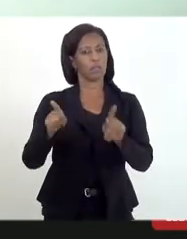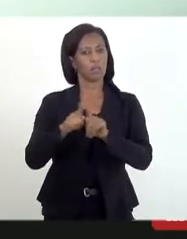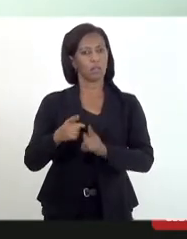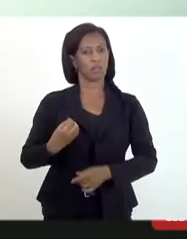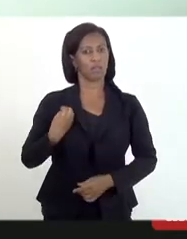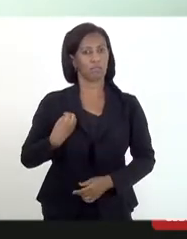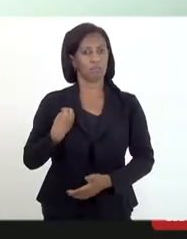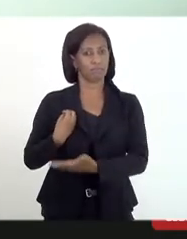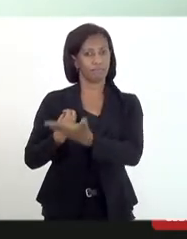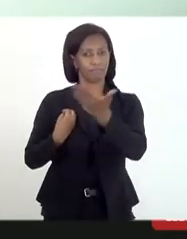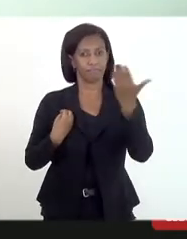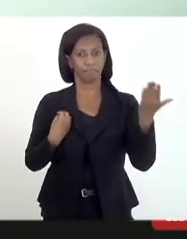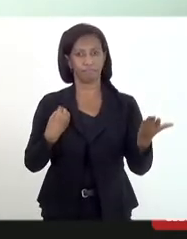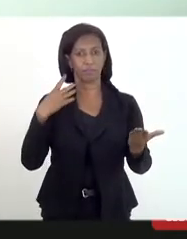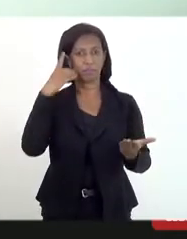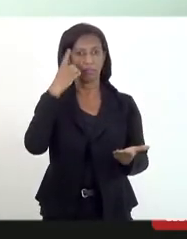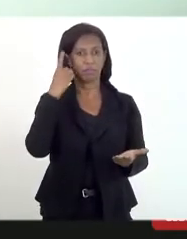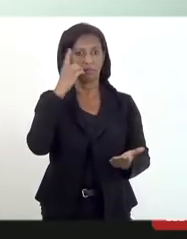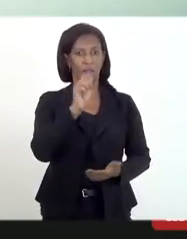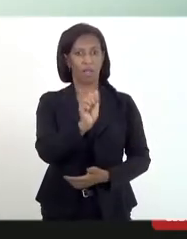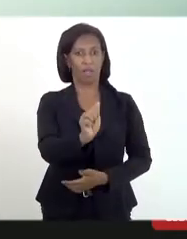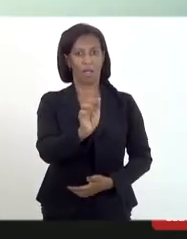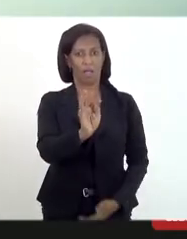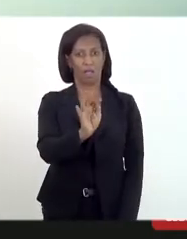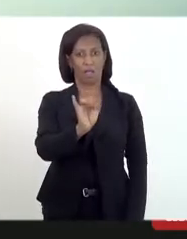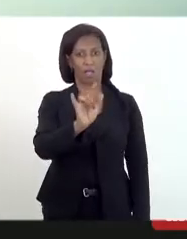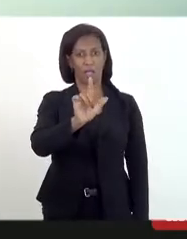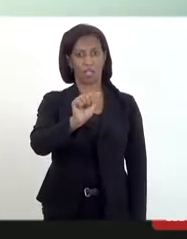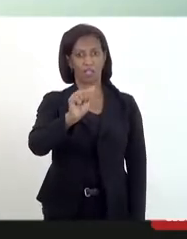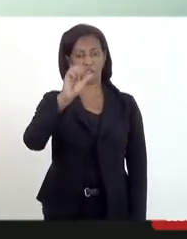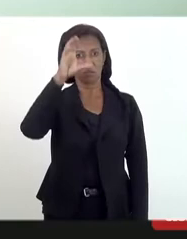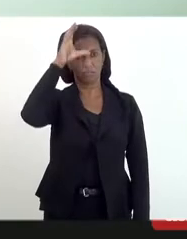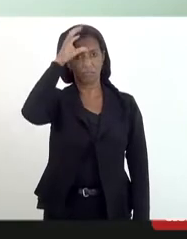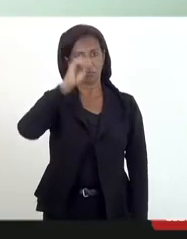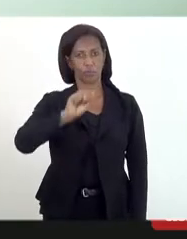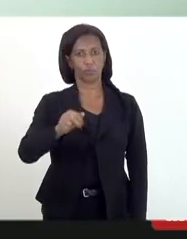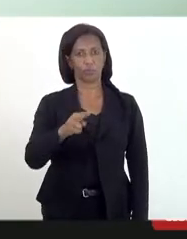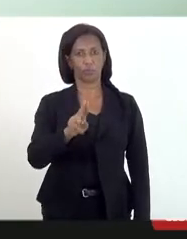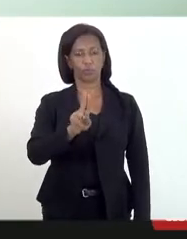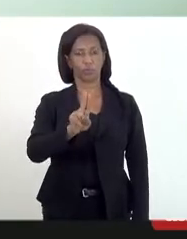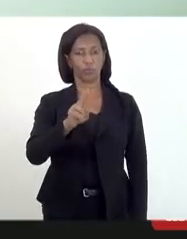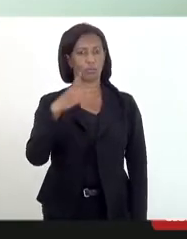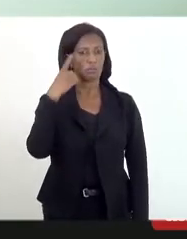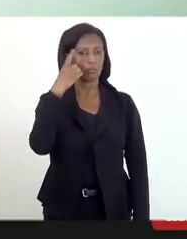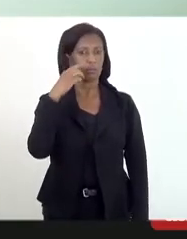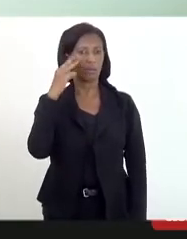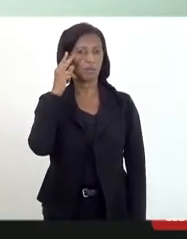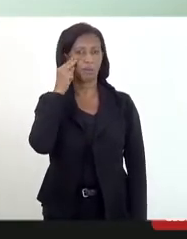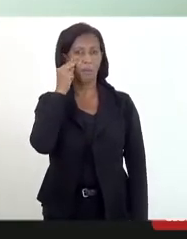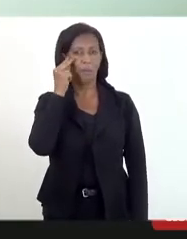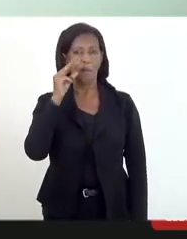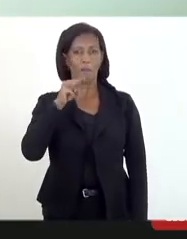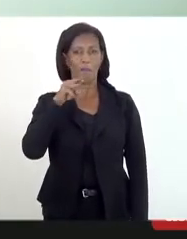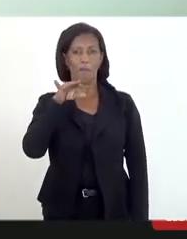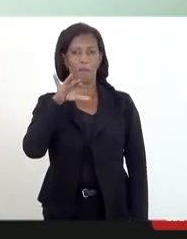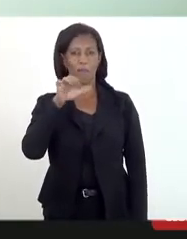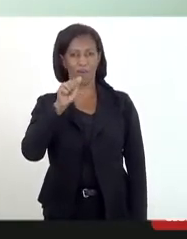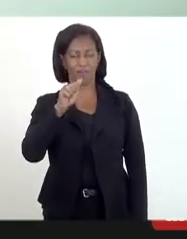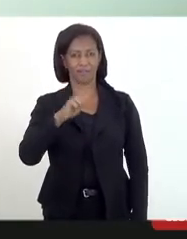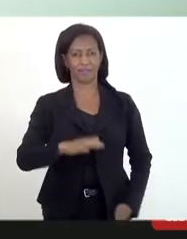presença dos senhores deputados Atila Nunes, Tia Ju e deputada Mônica Francisco.